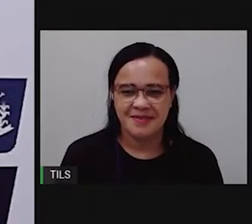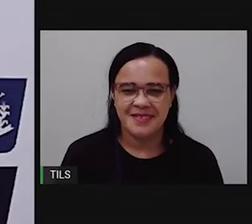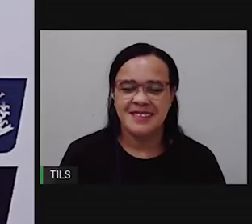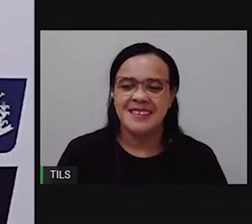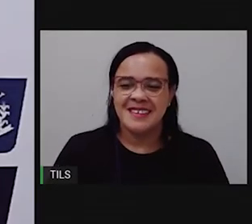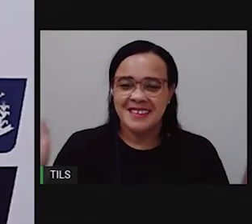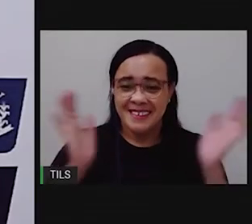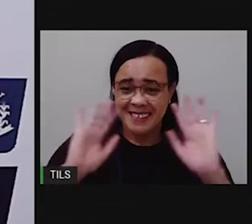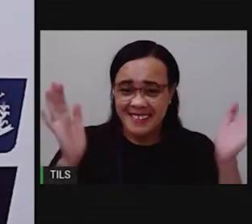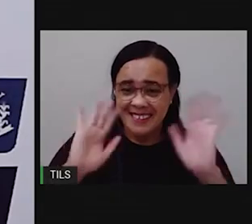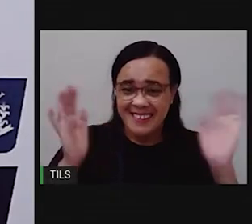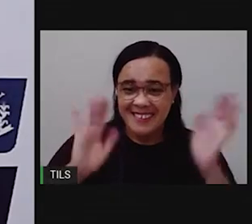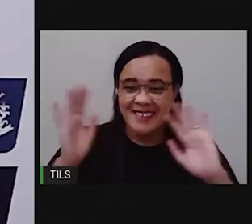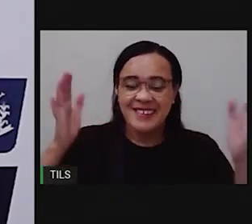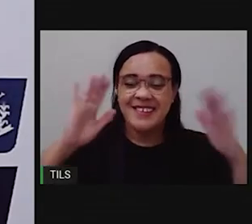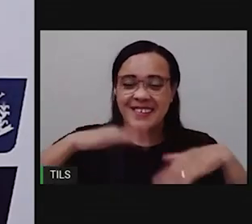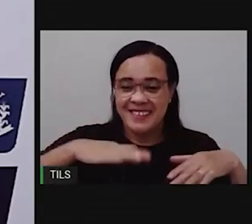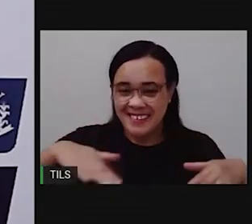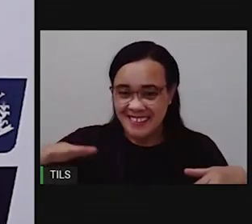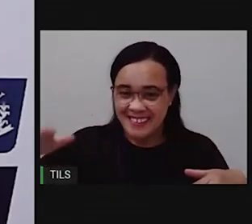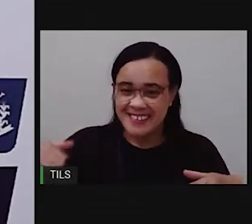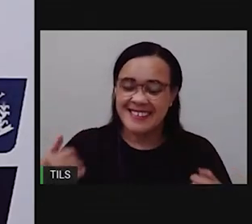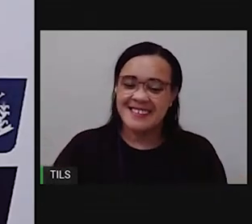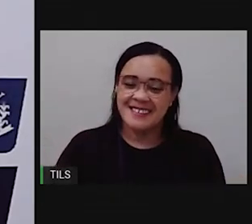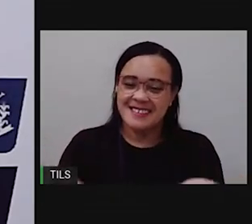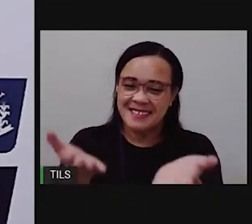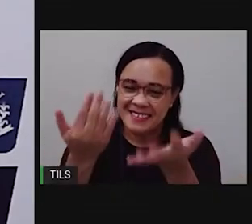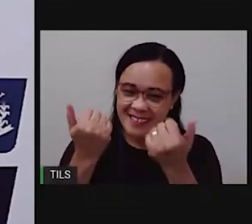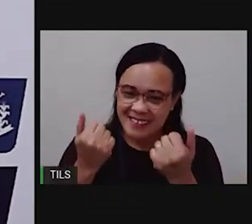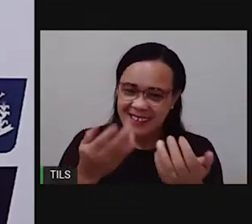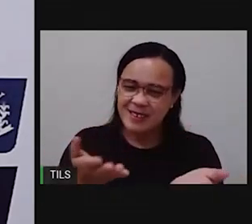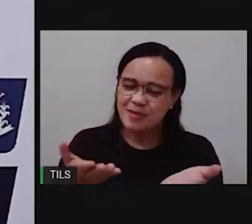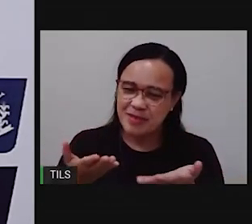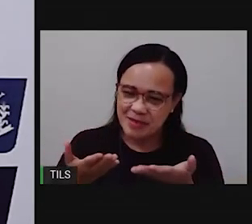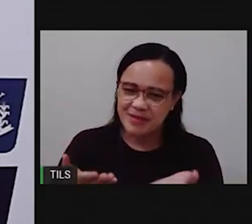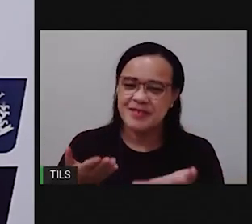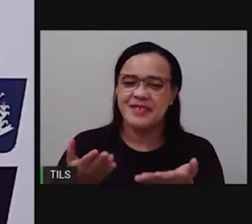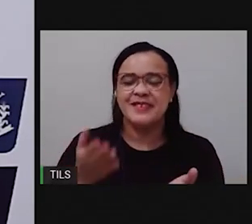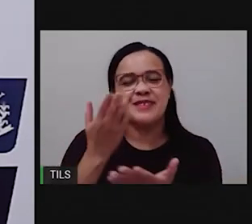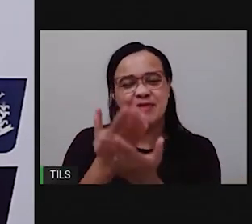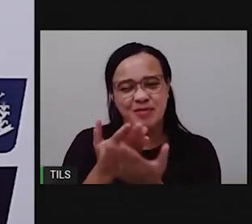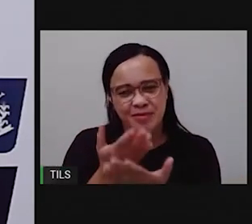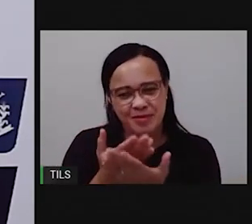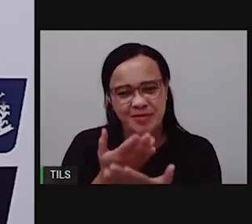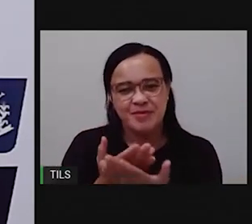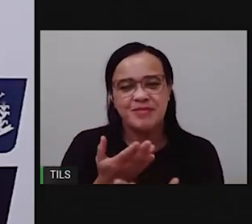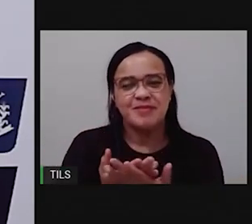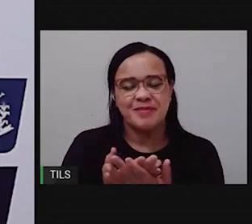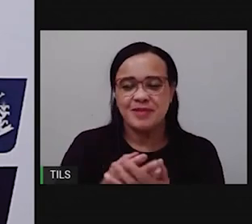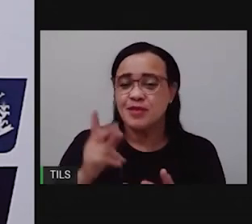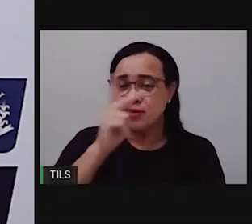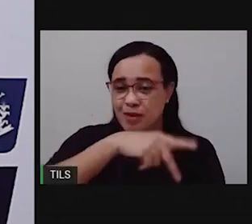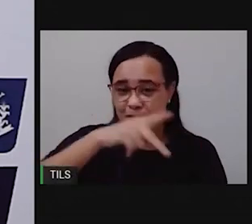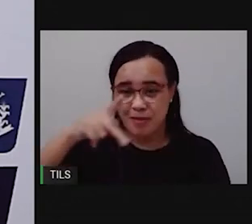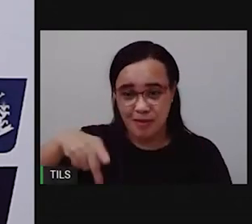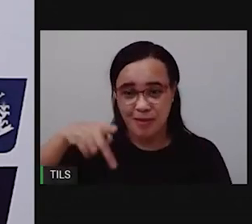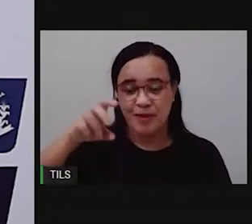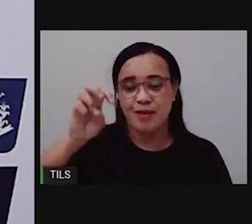Olá, crianças! Sejam bem-vindas a mais uma aula comigo para a Marcela.